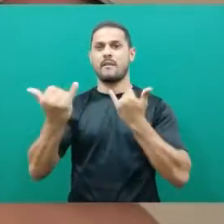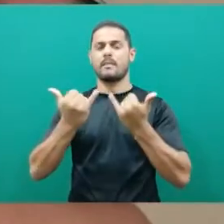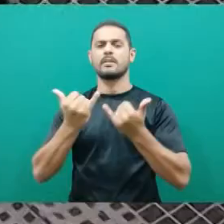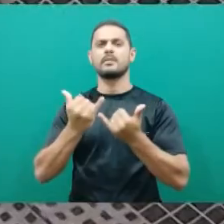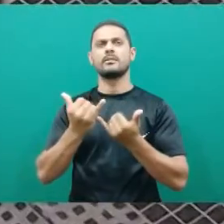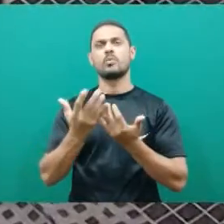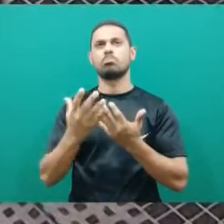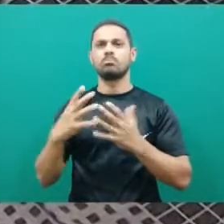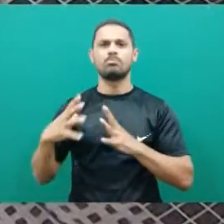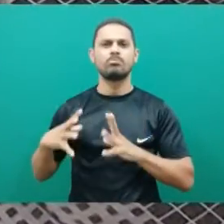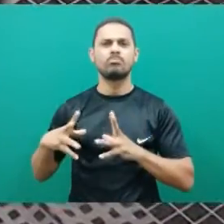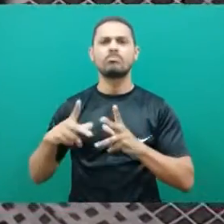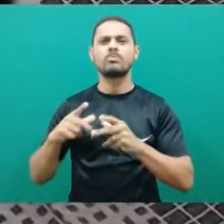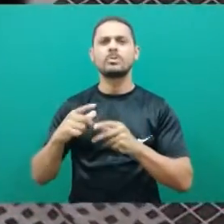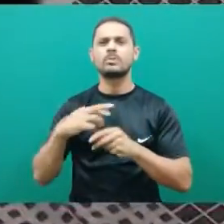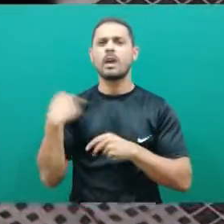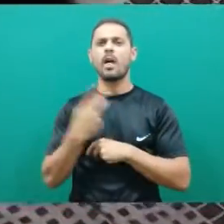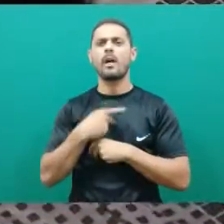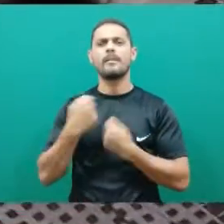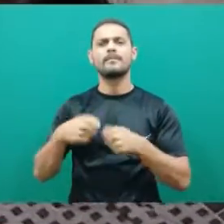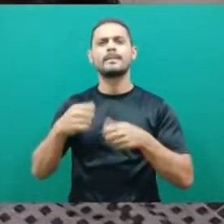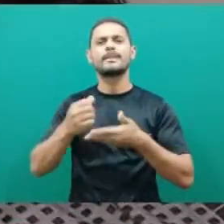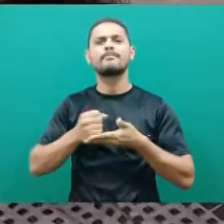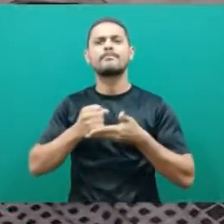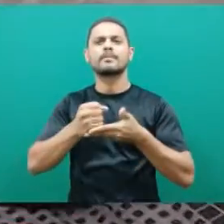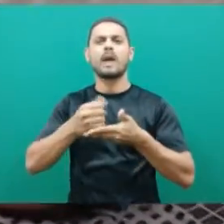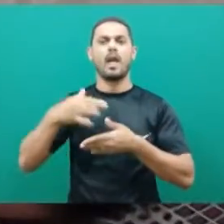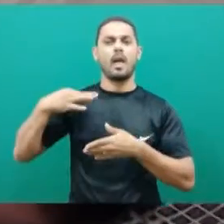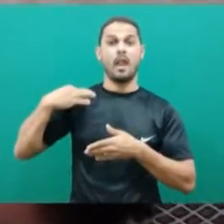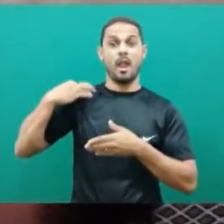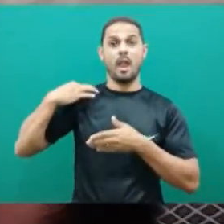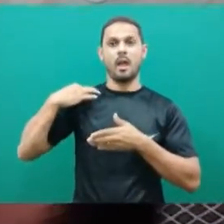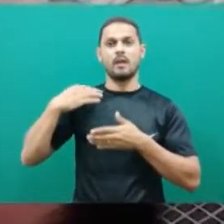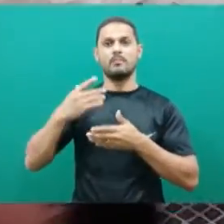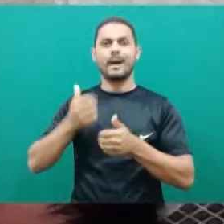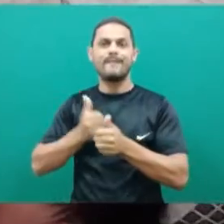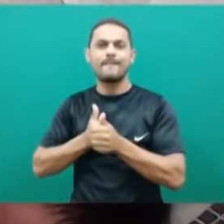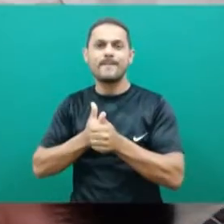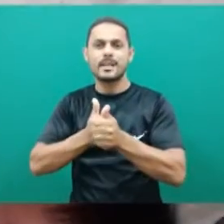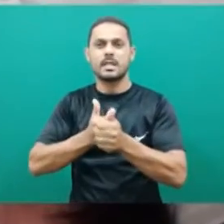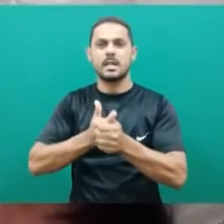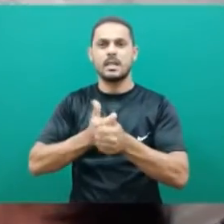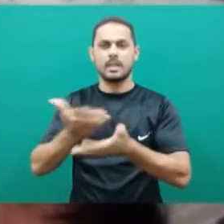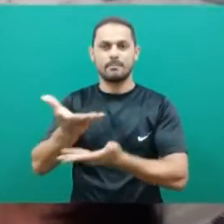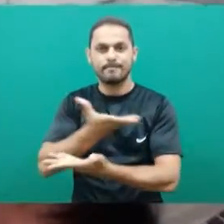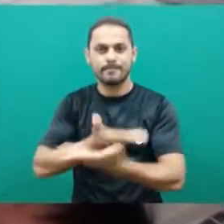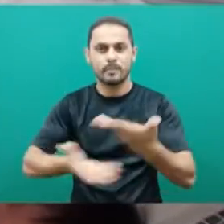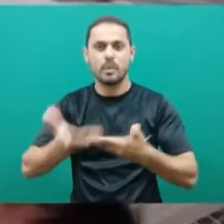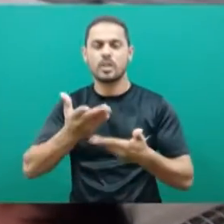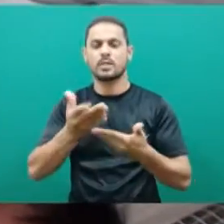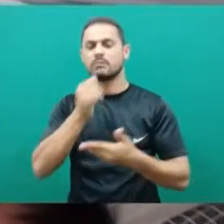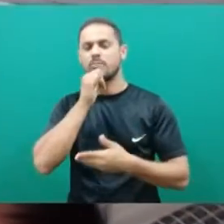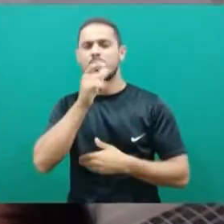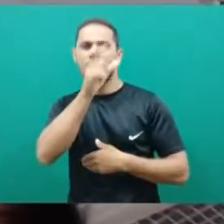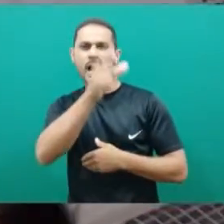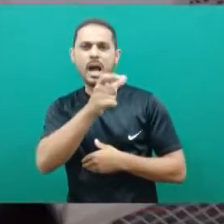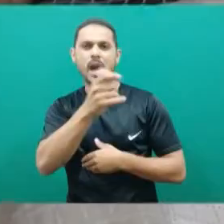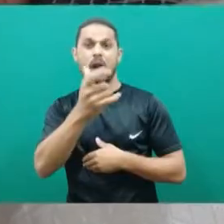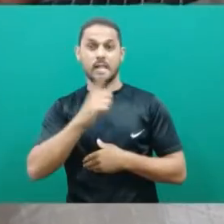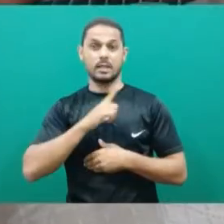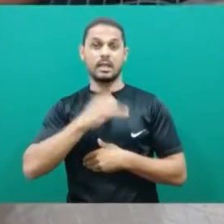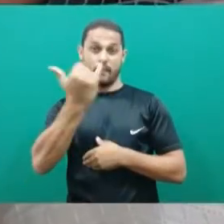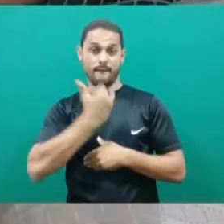Então, tudo que a gente tem buscado, a gente tem se colocado também à disposição para fazer parte dessa mediação. Olha, tem uma